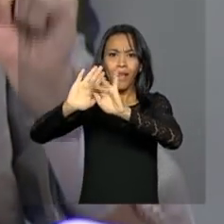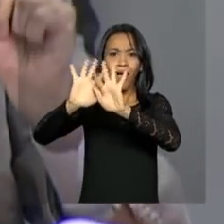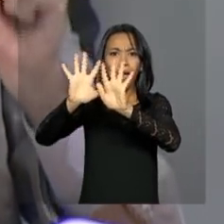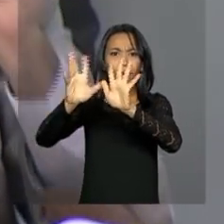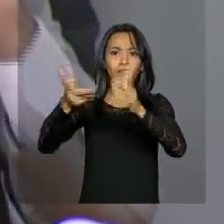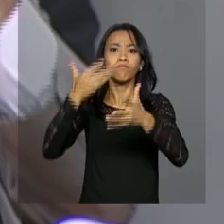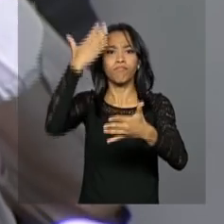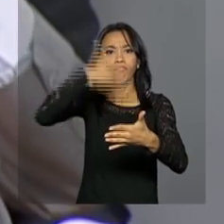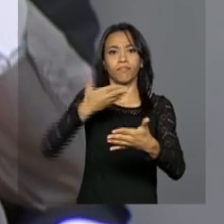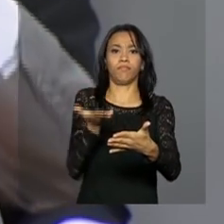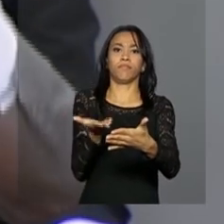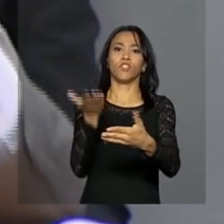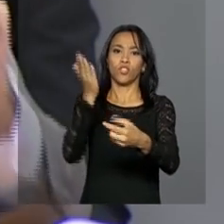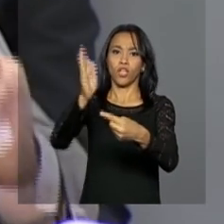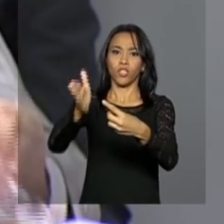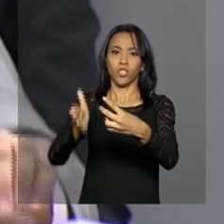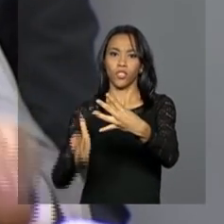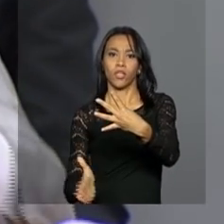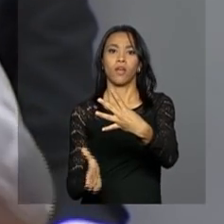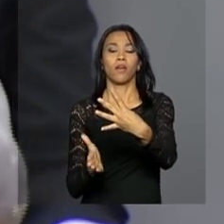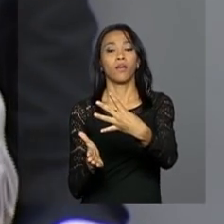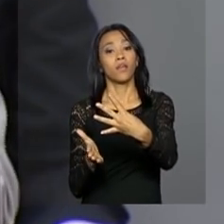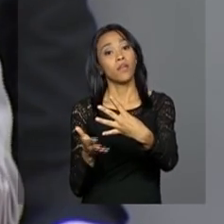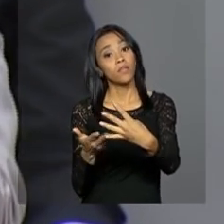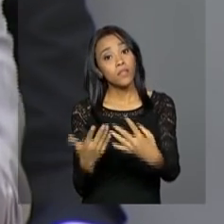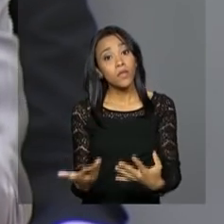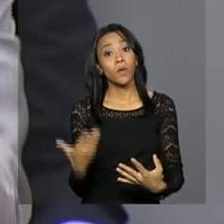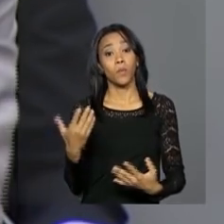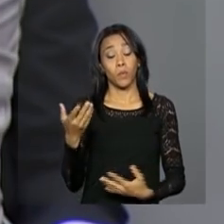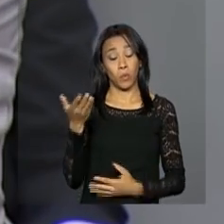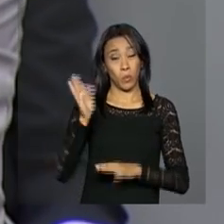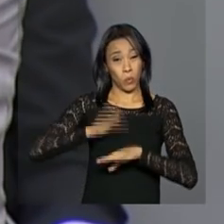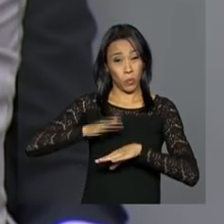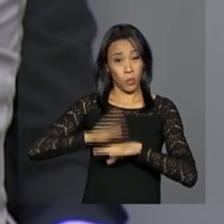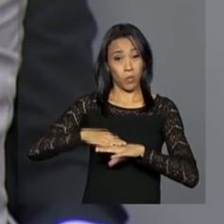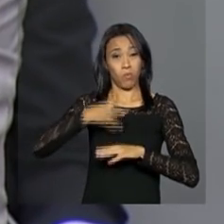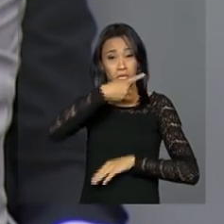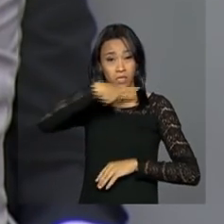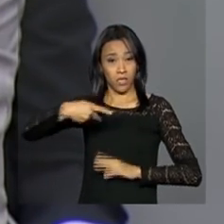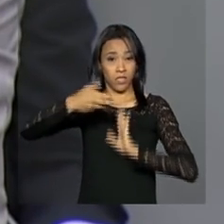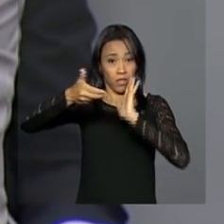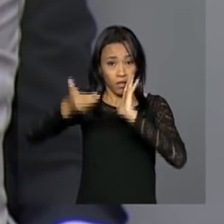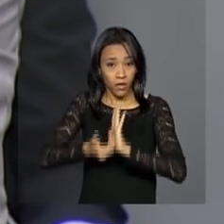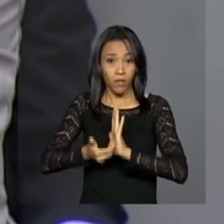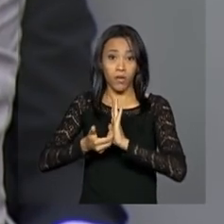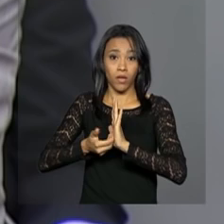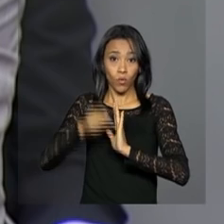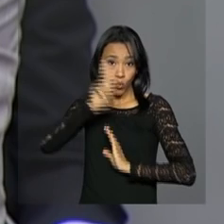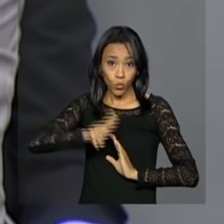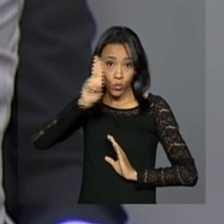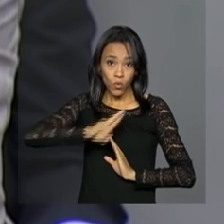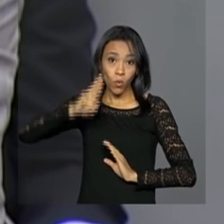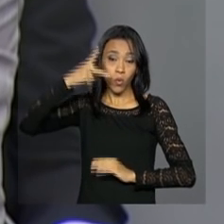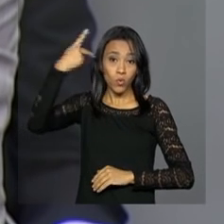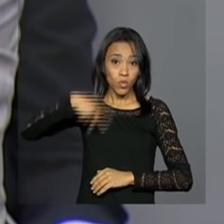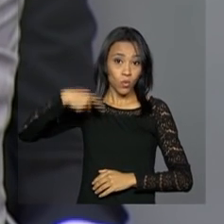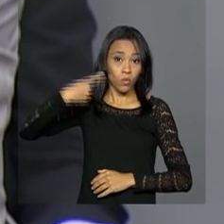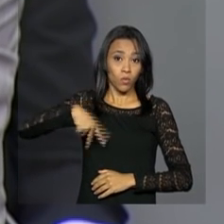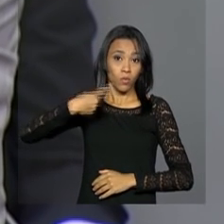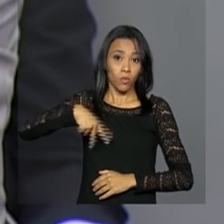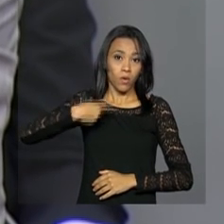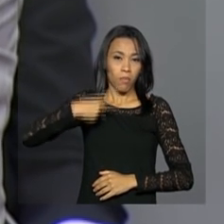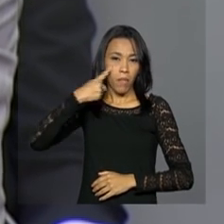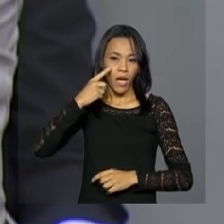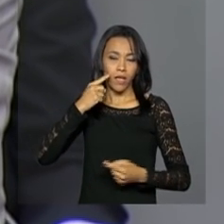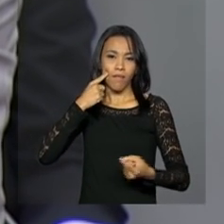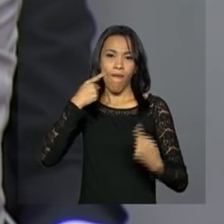evidenciados. Sua Excelência, o presidente Eduardo Cunha, usou da sua competência para fazer uma vingança e